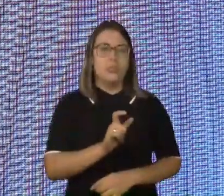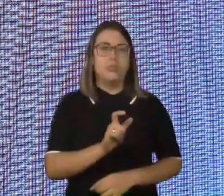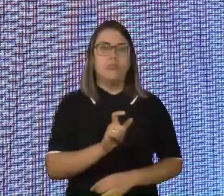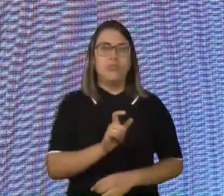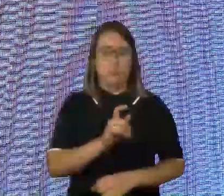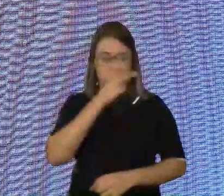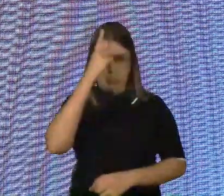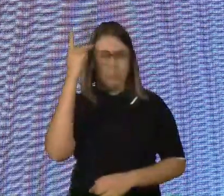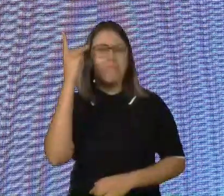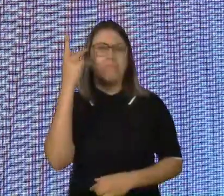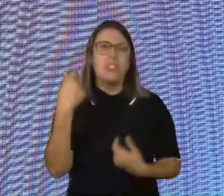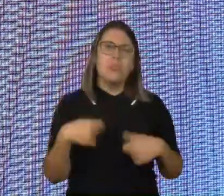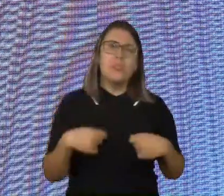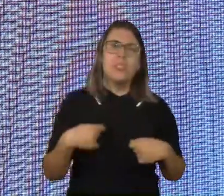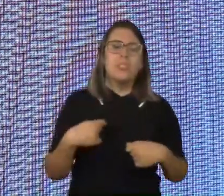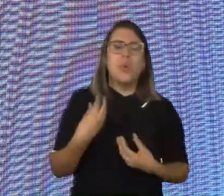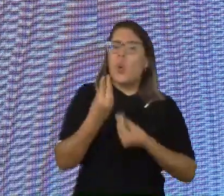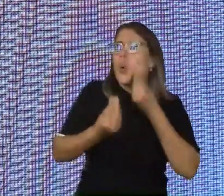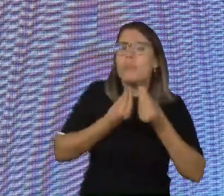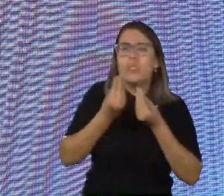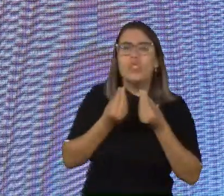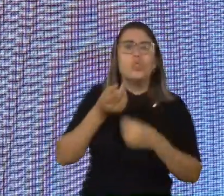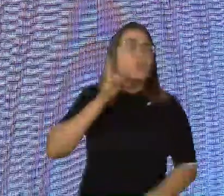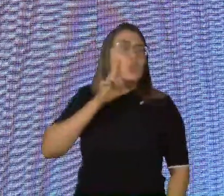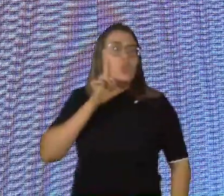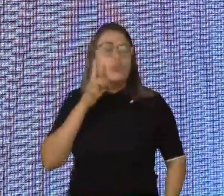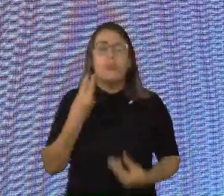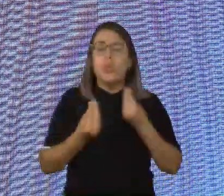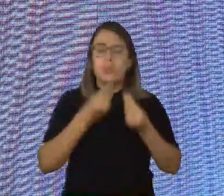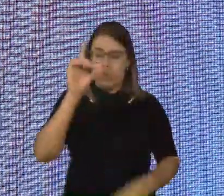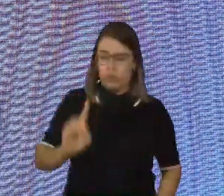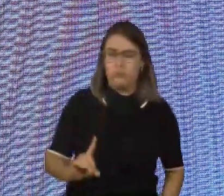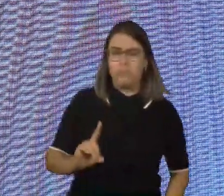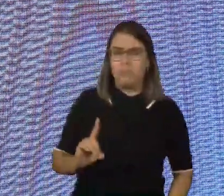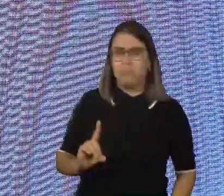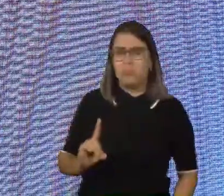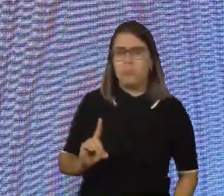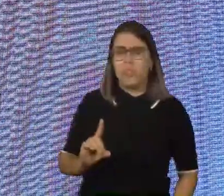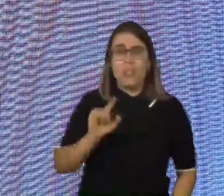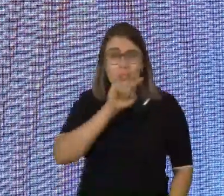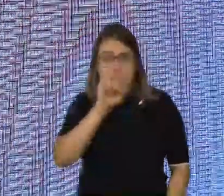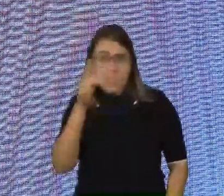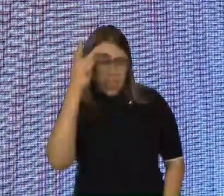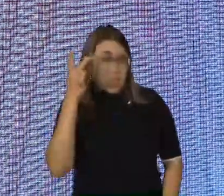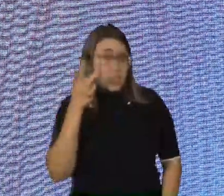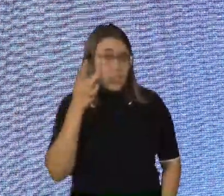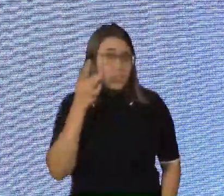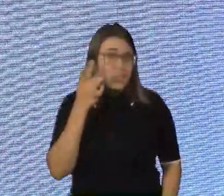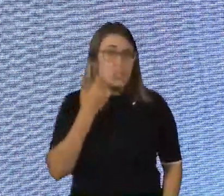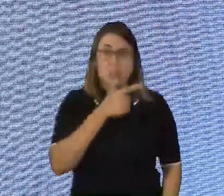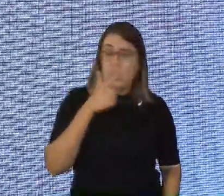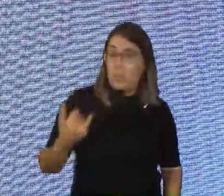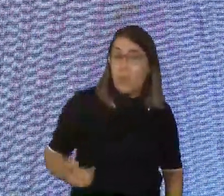indivíduo. E reivindicação de direitos. Alguém aqui acha que não é importante crescer